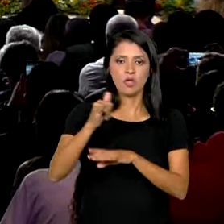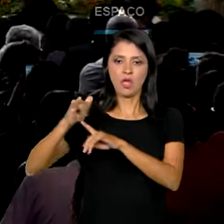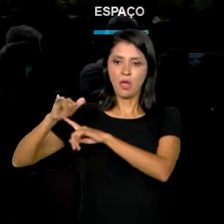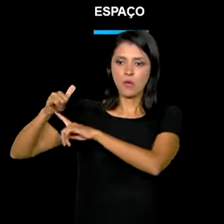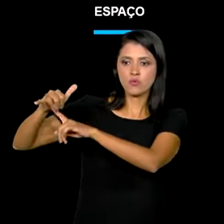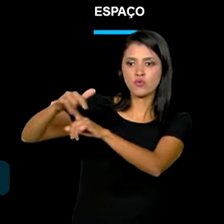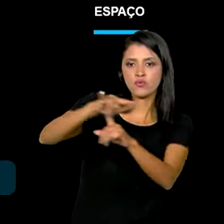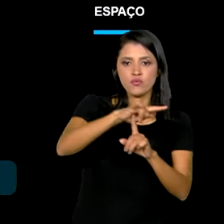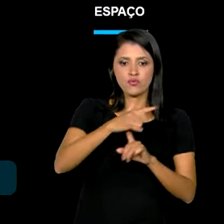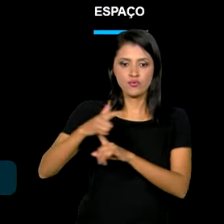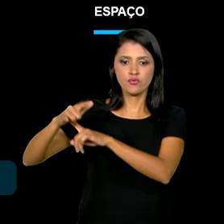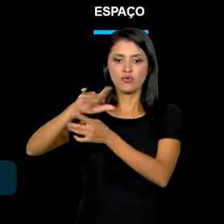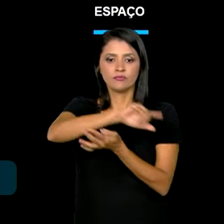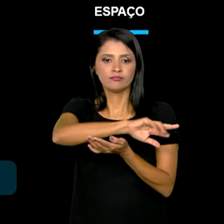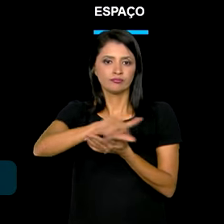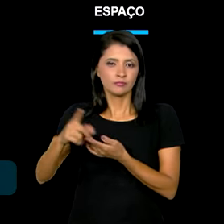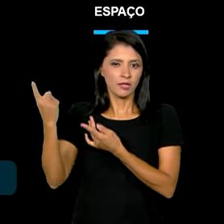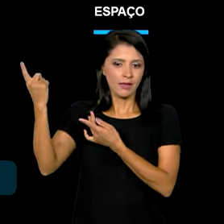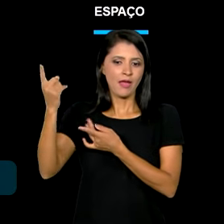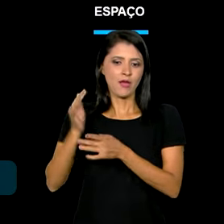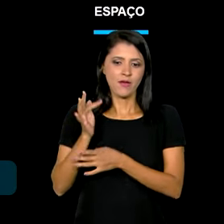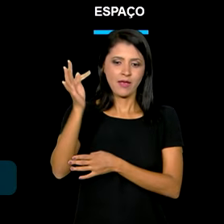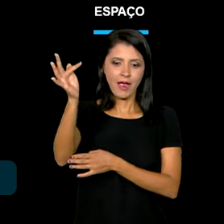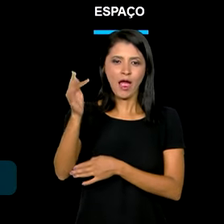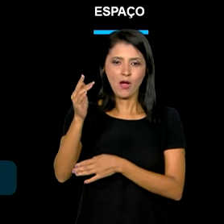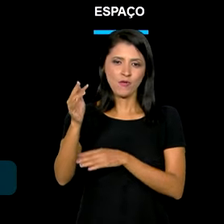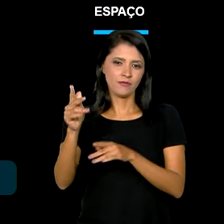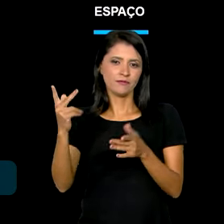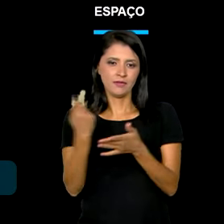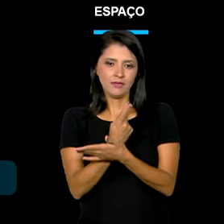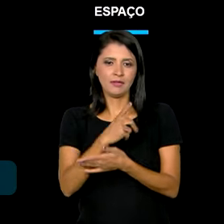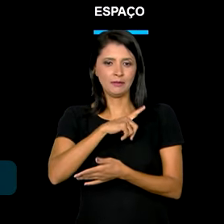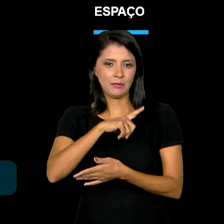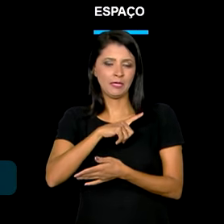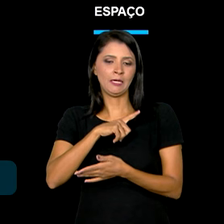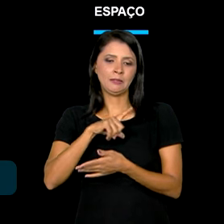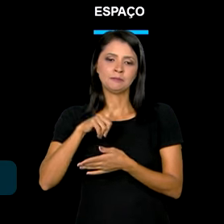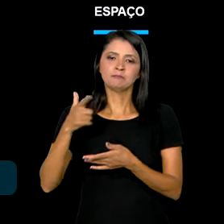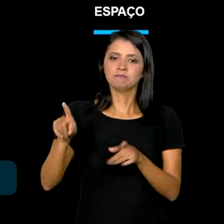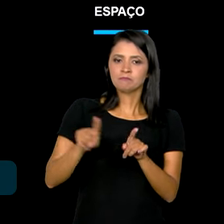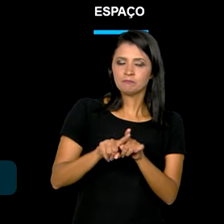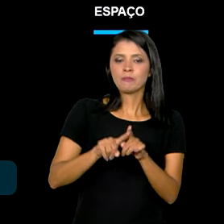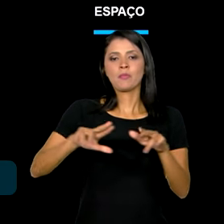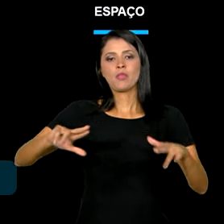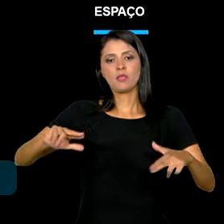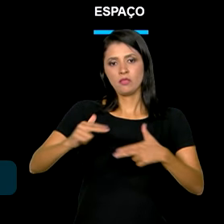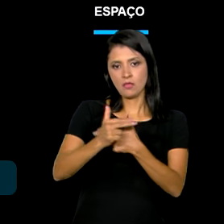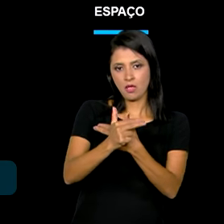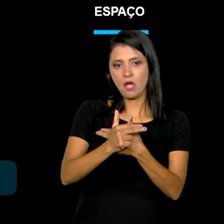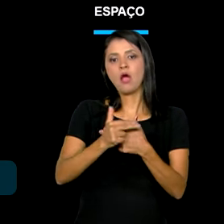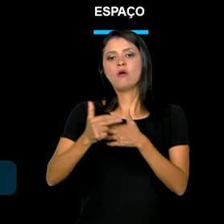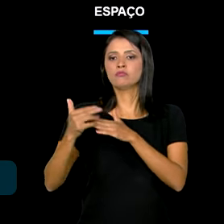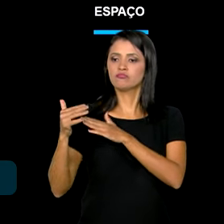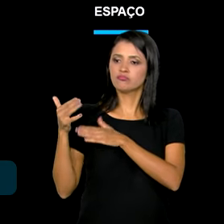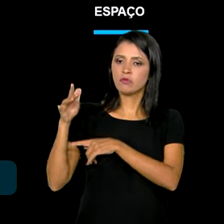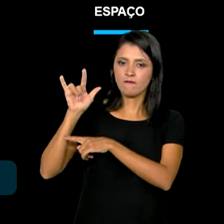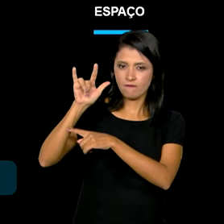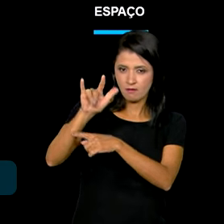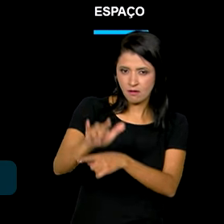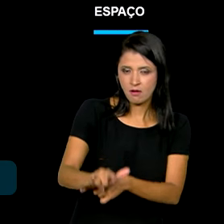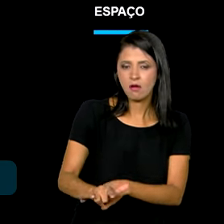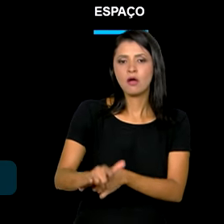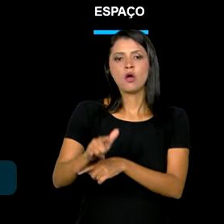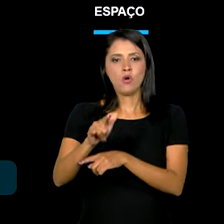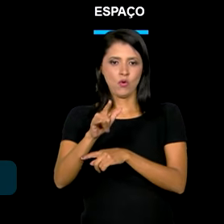e Vitol, que são aqueles futuros carros voadores, aeronáutica com aviões, aviação